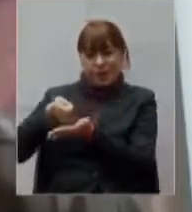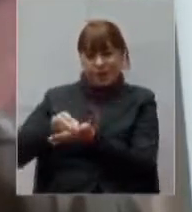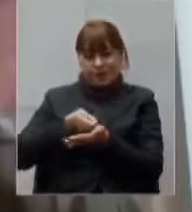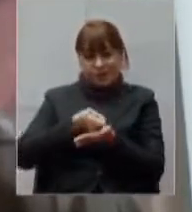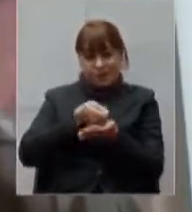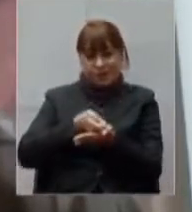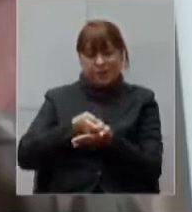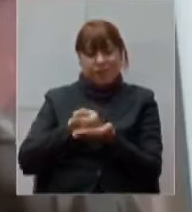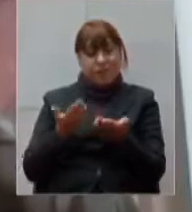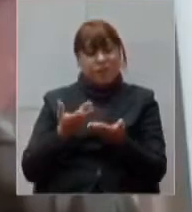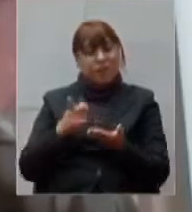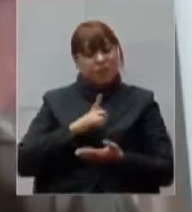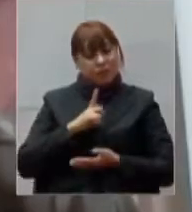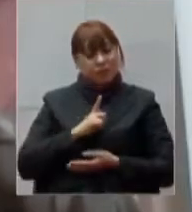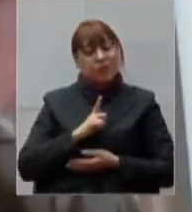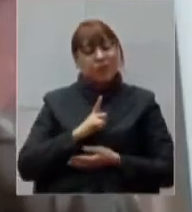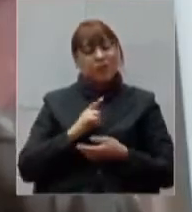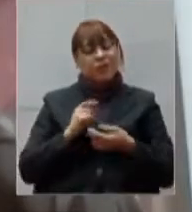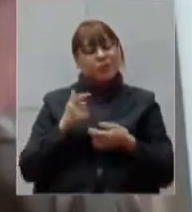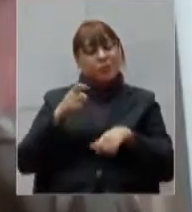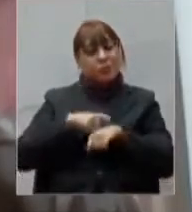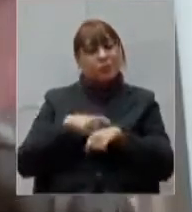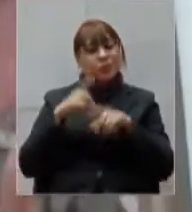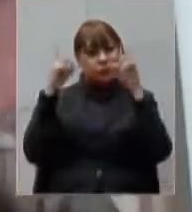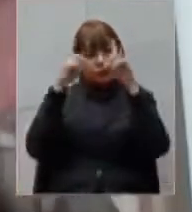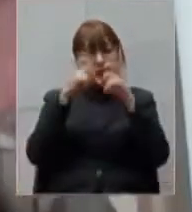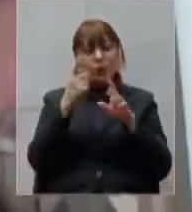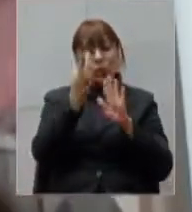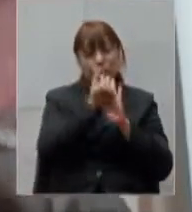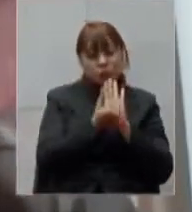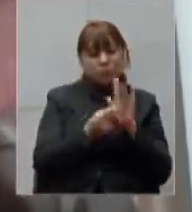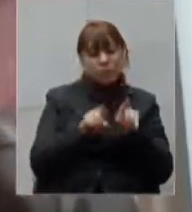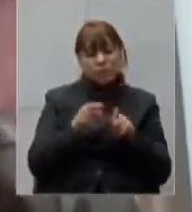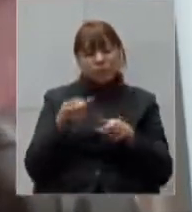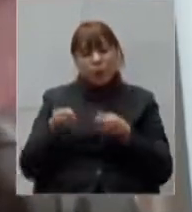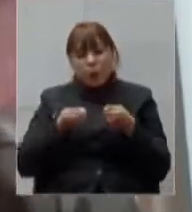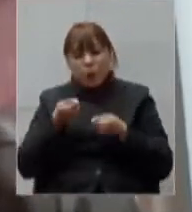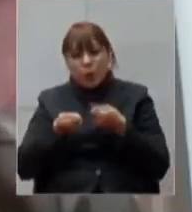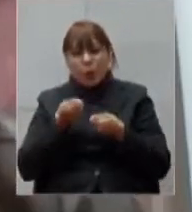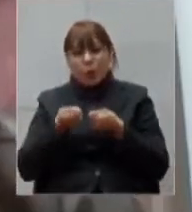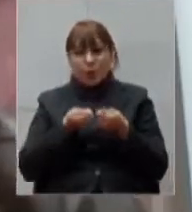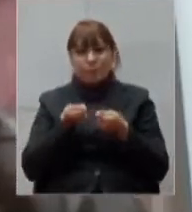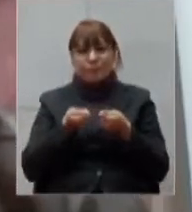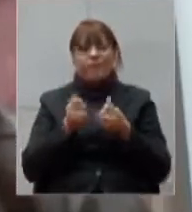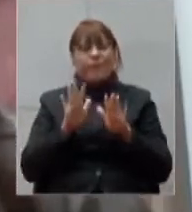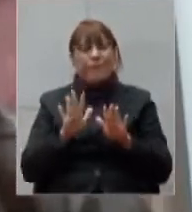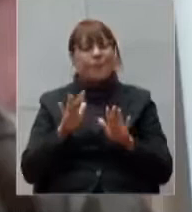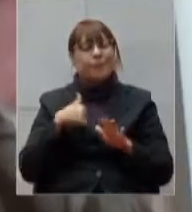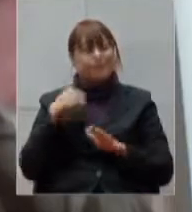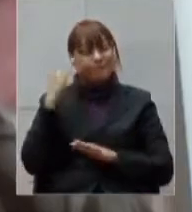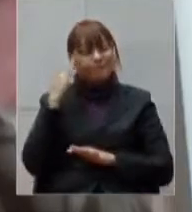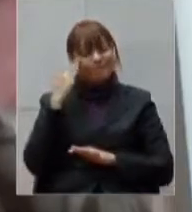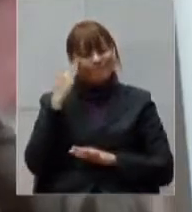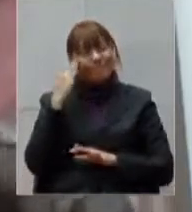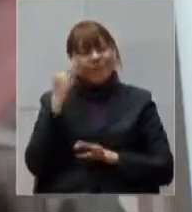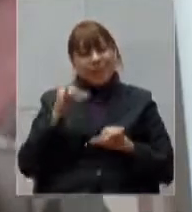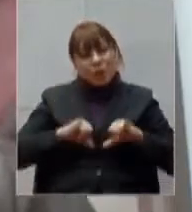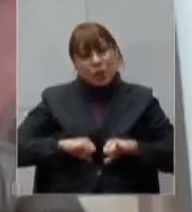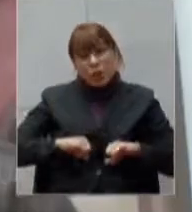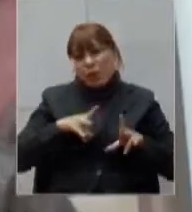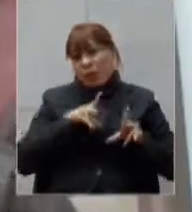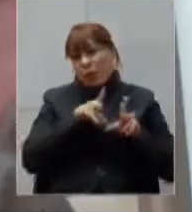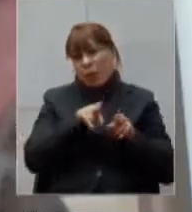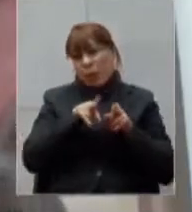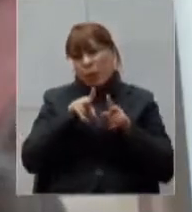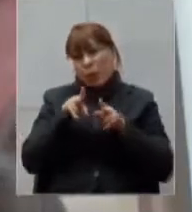crise, não só sanitária e econômica, mas que, tenho certeza, esse é o sofrimento de todos os prefeitos que